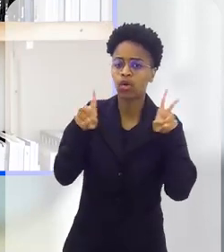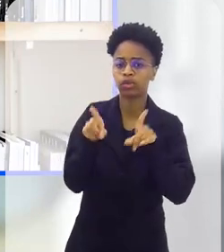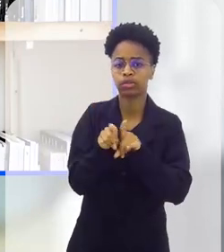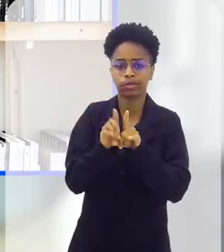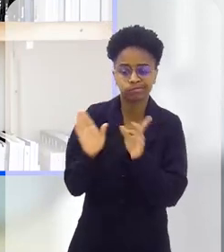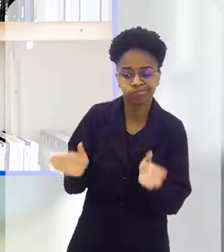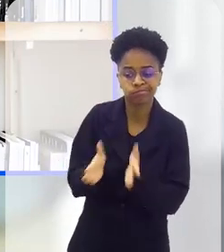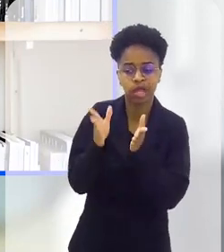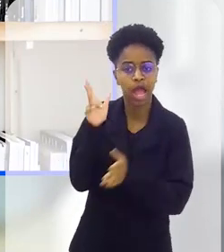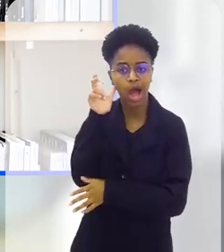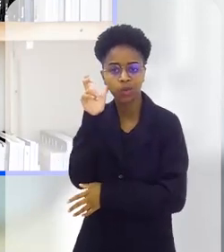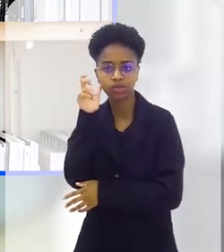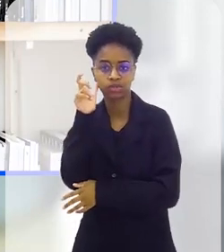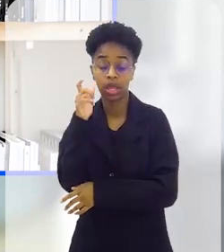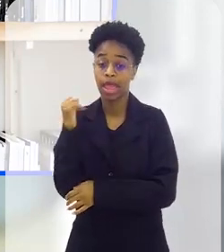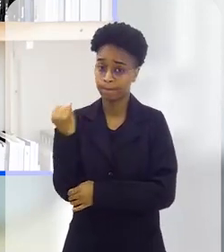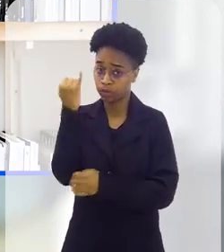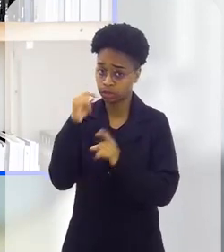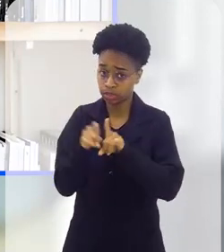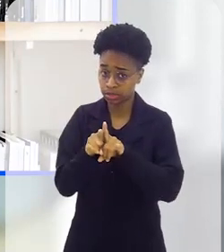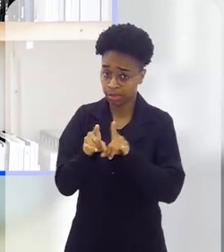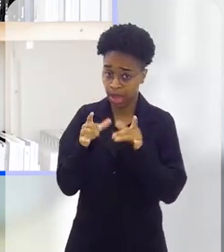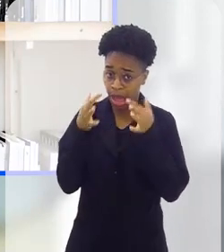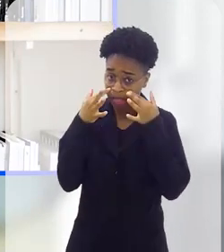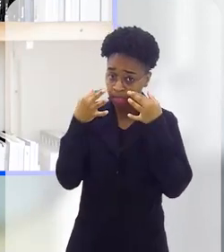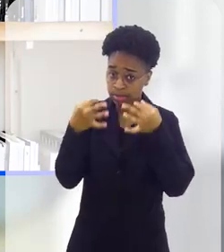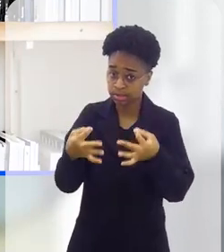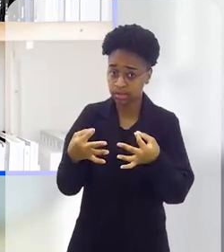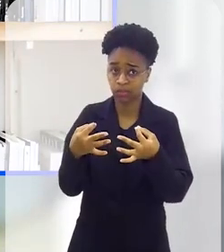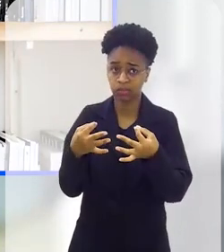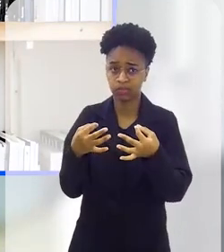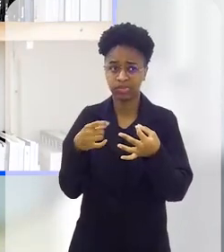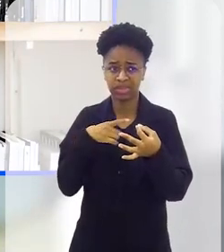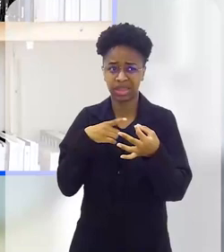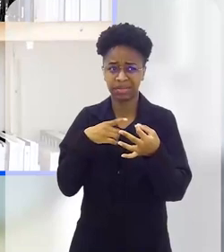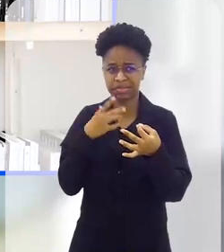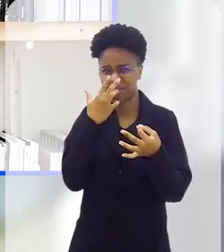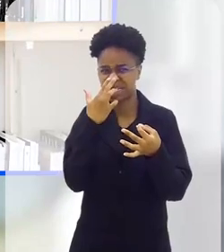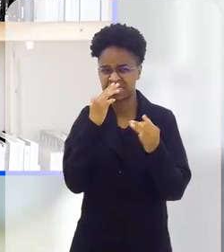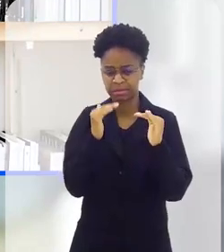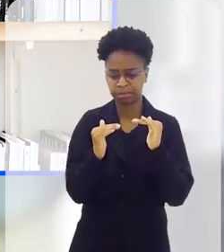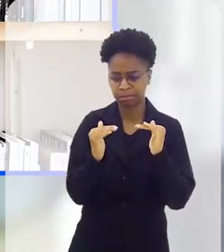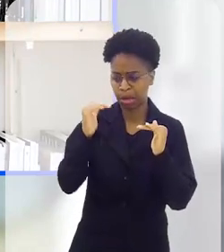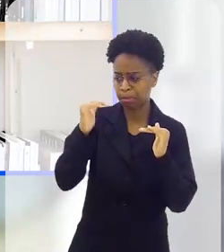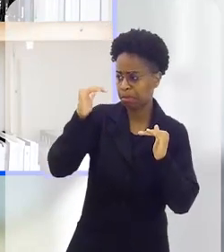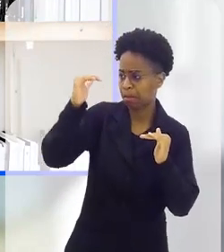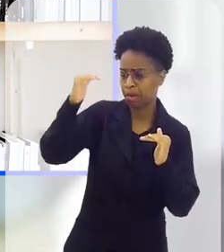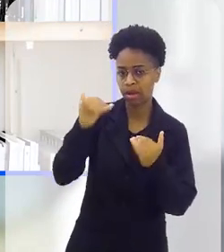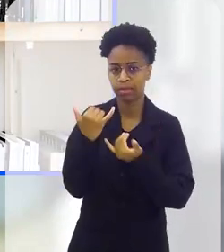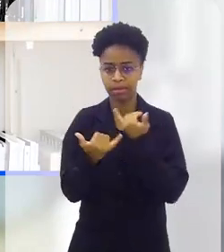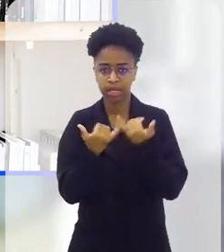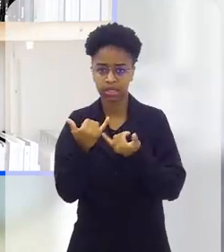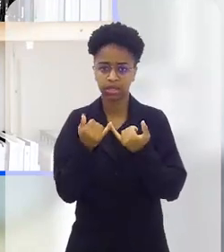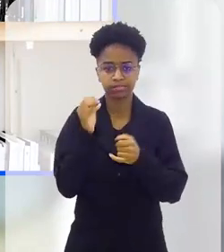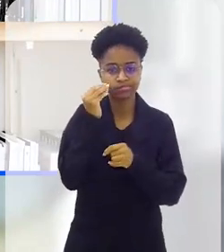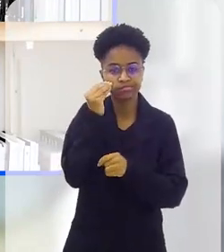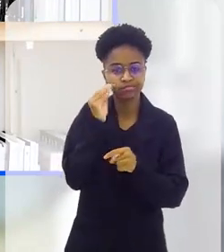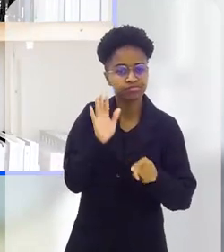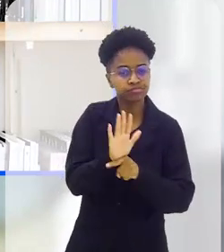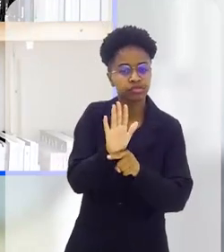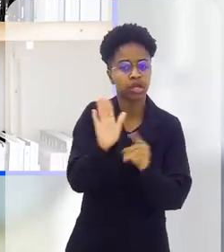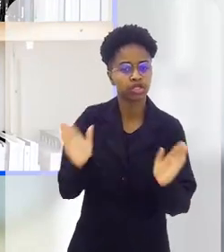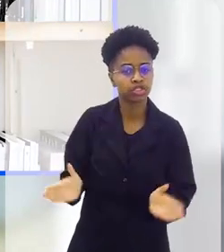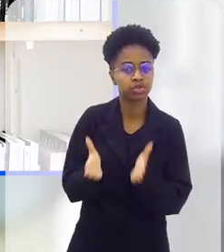importante também ficar atento às diferentes, vamos dizer assim, níveis, né, de brincadeira para ajudar nesse